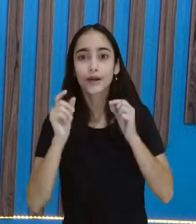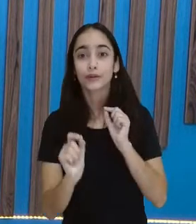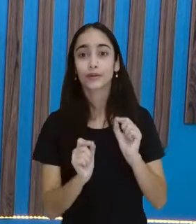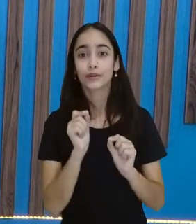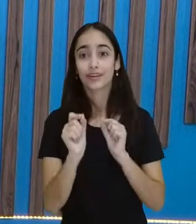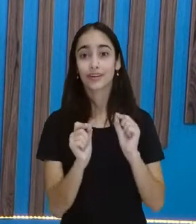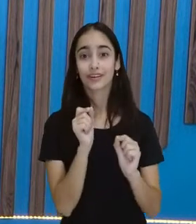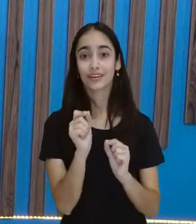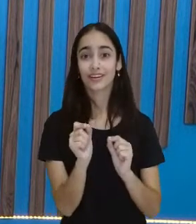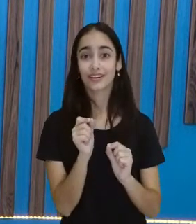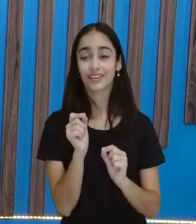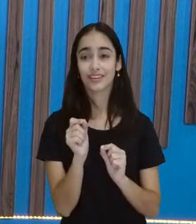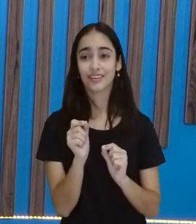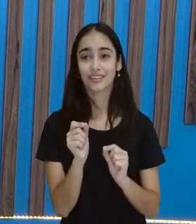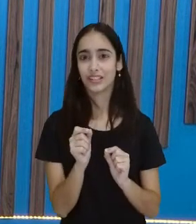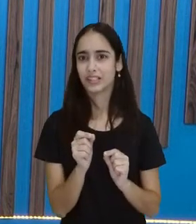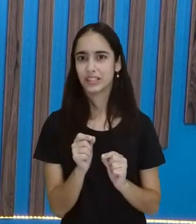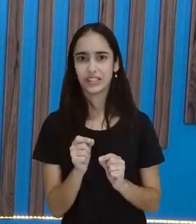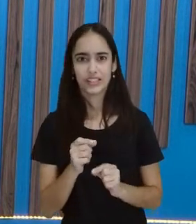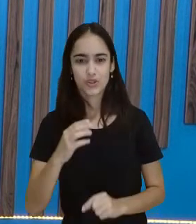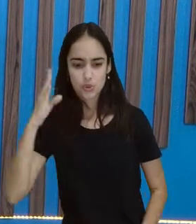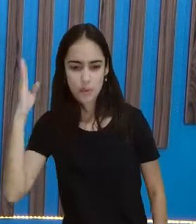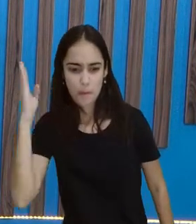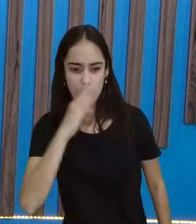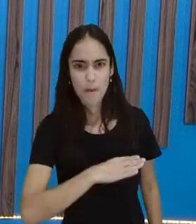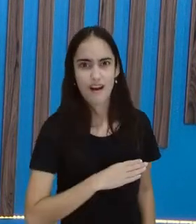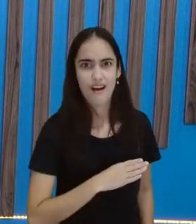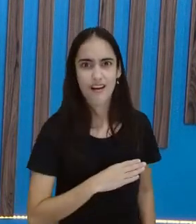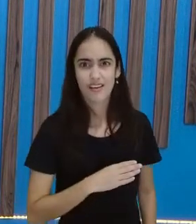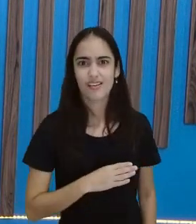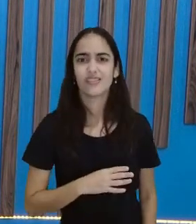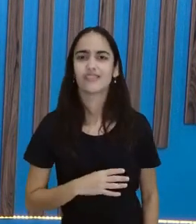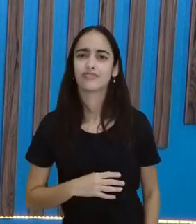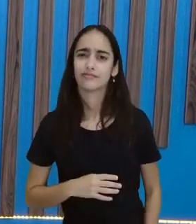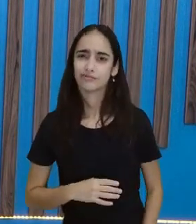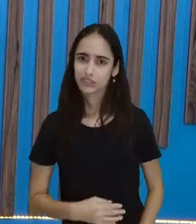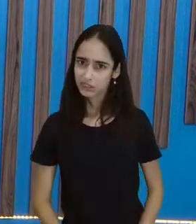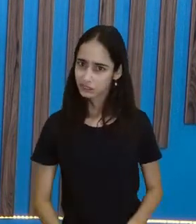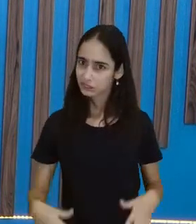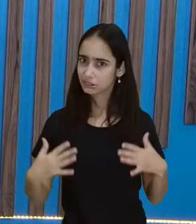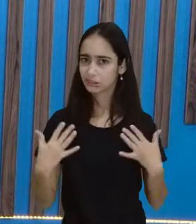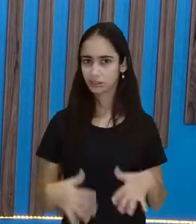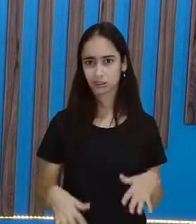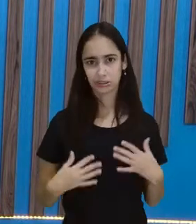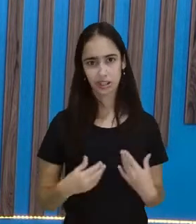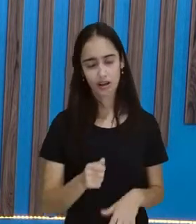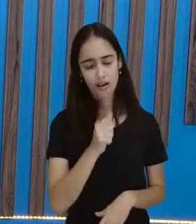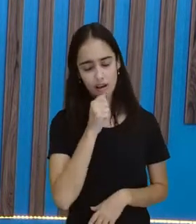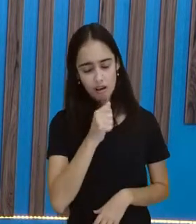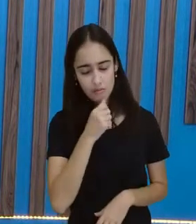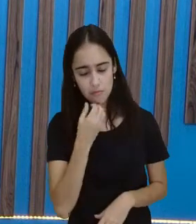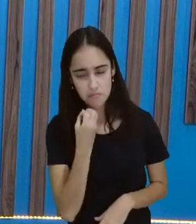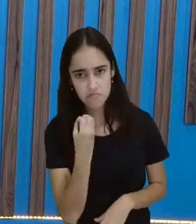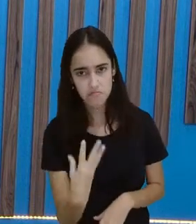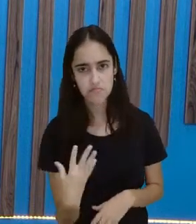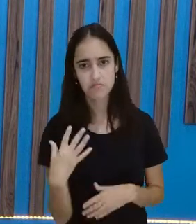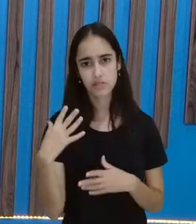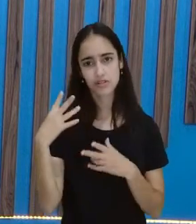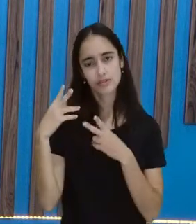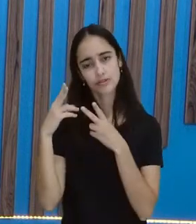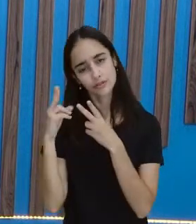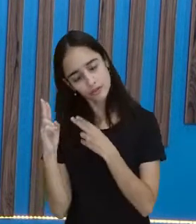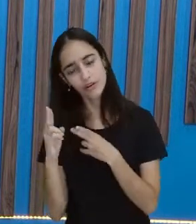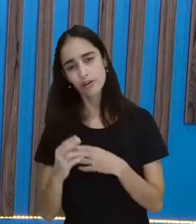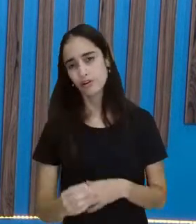bobinho? Ele era quietinho? Não, ele era o terrível. Ainda bem que ele estava dormindo. Não é? Se não teria comido o